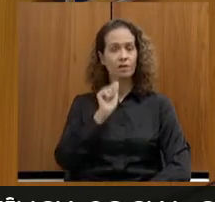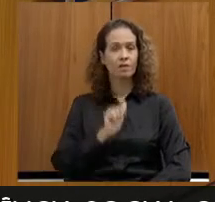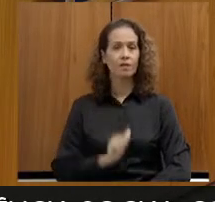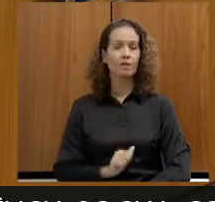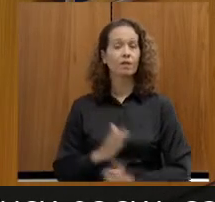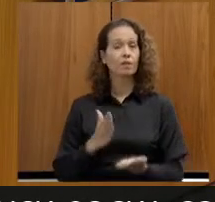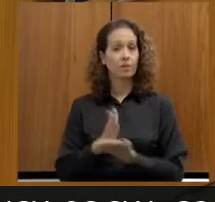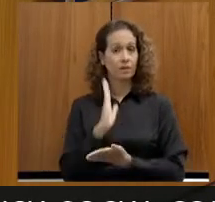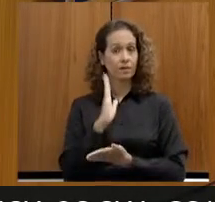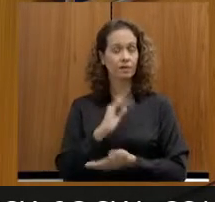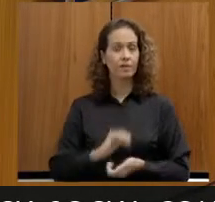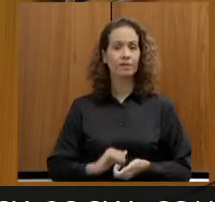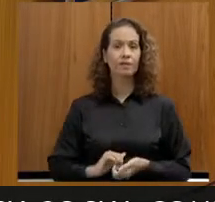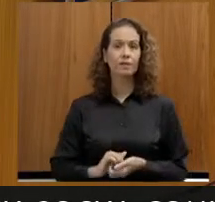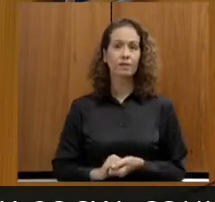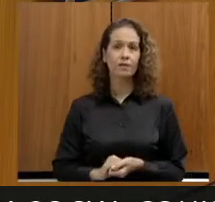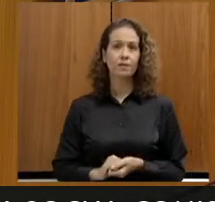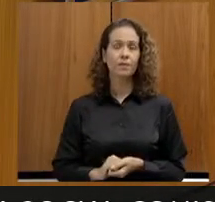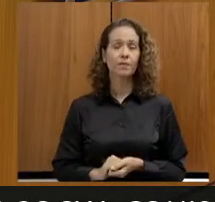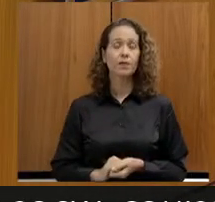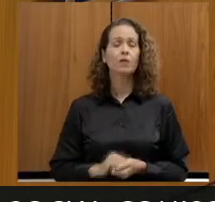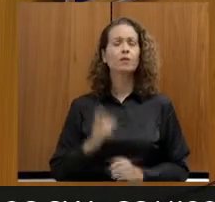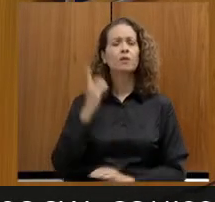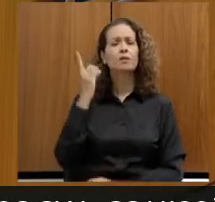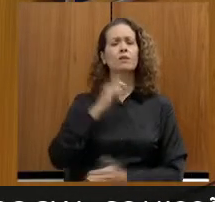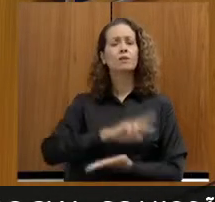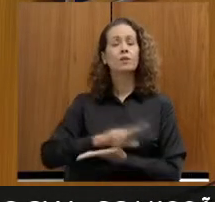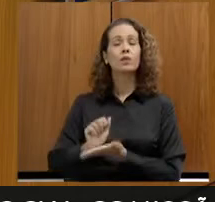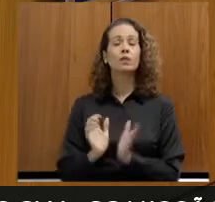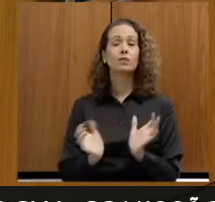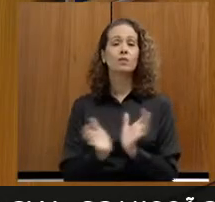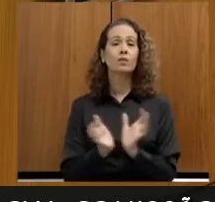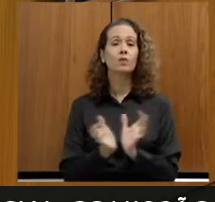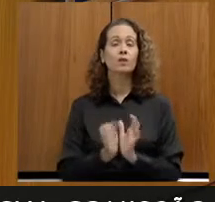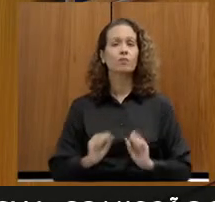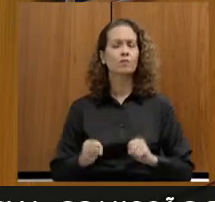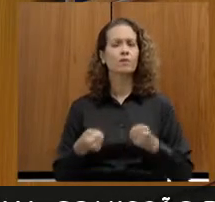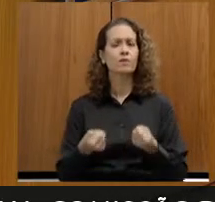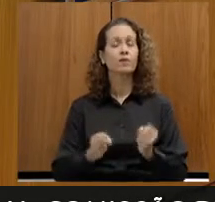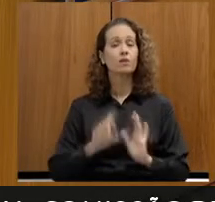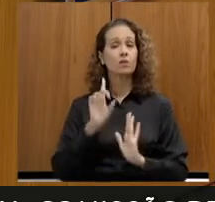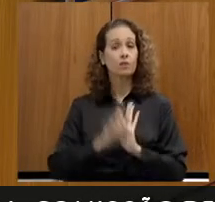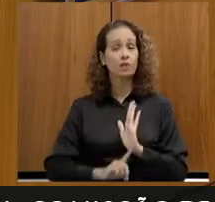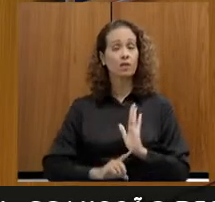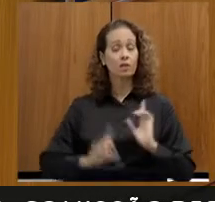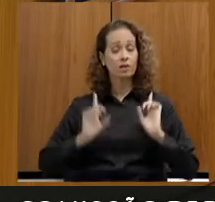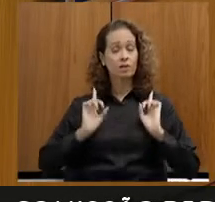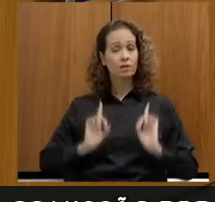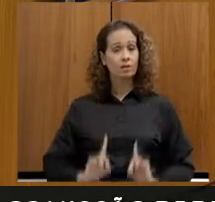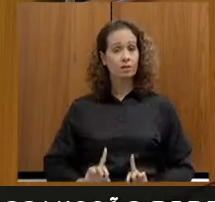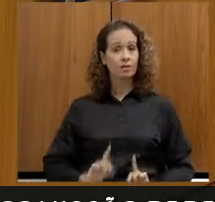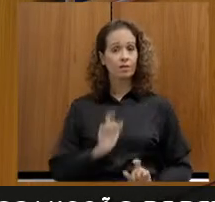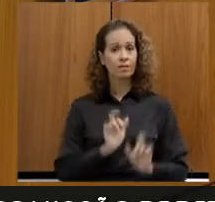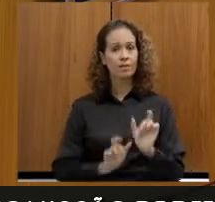Aprovado. Os deputados da Comissão de Defesa dos Direitos da Pessoa com Deficiência.